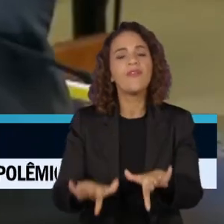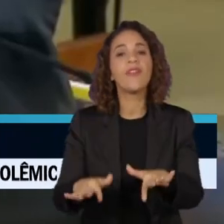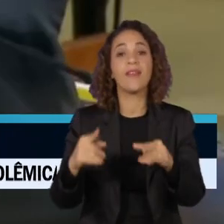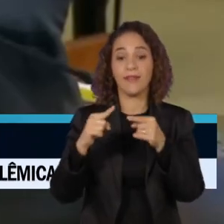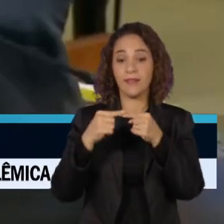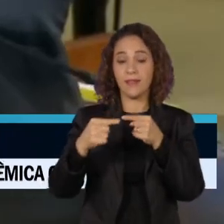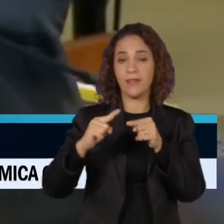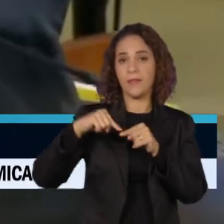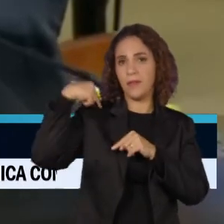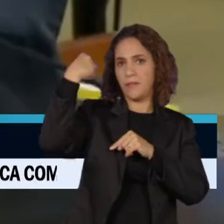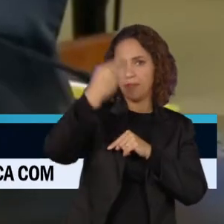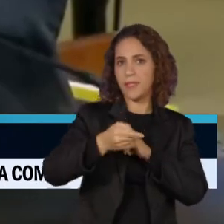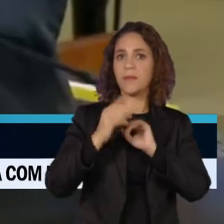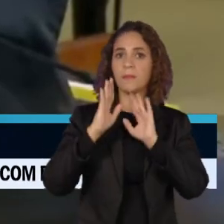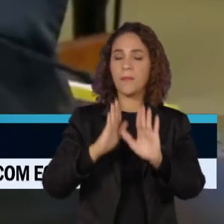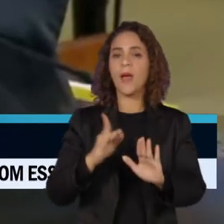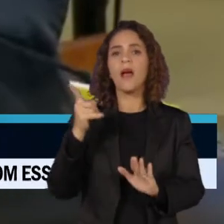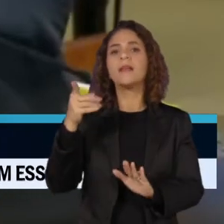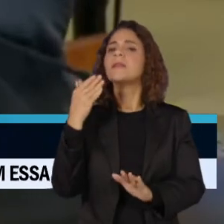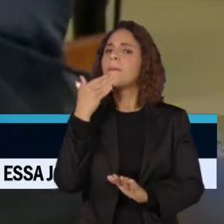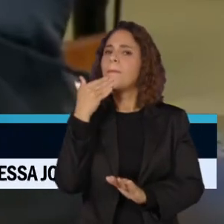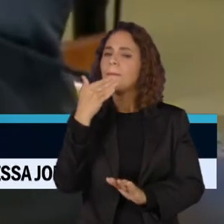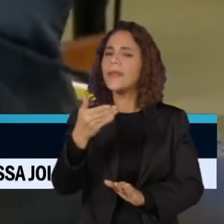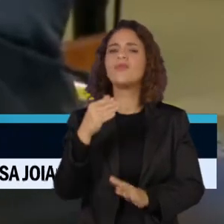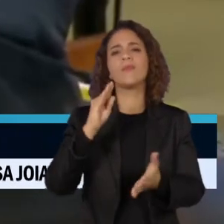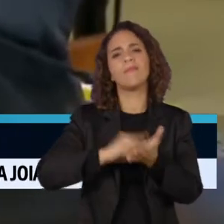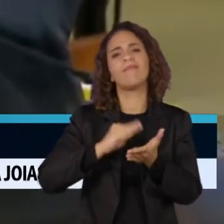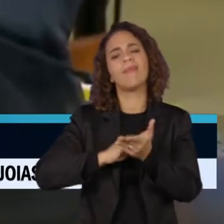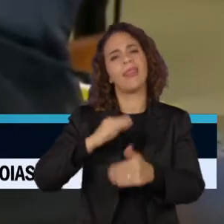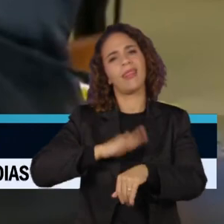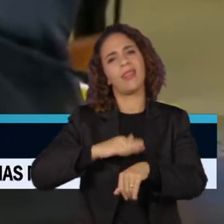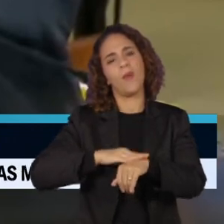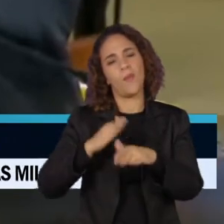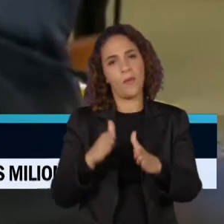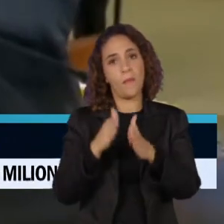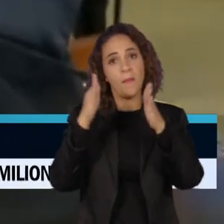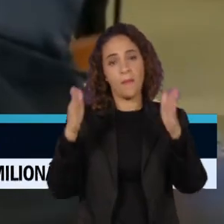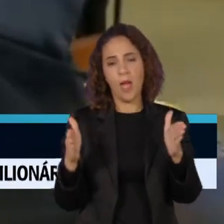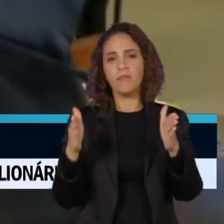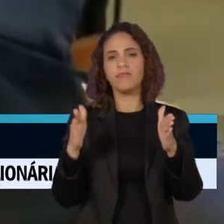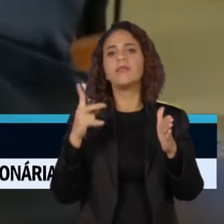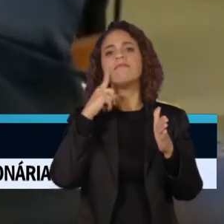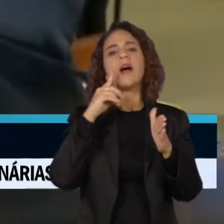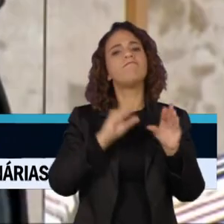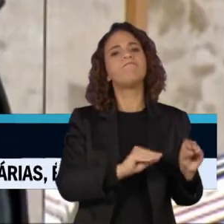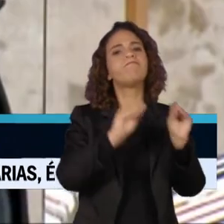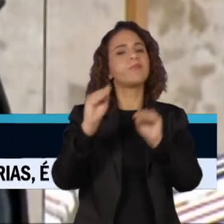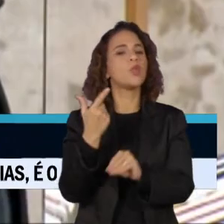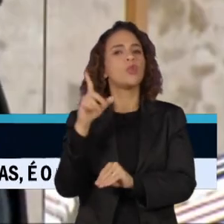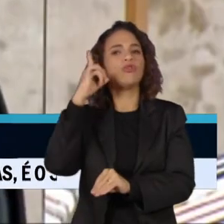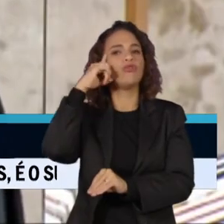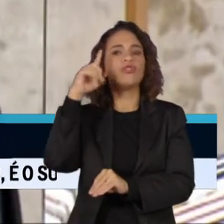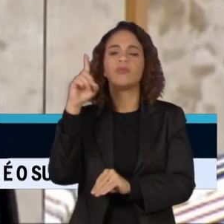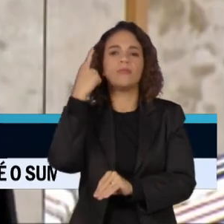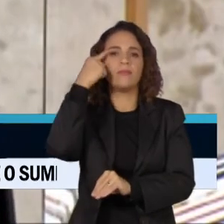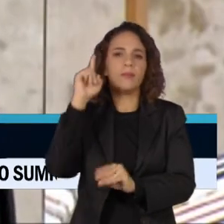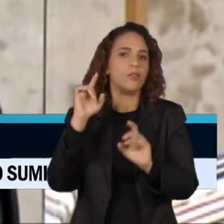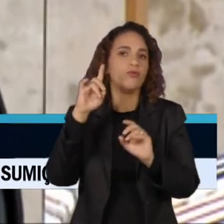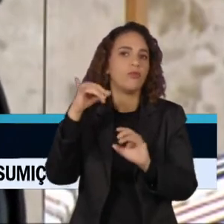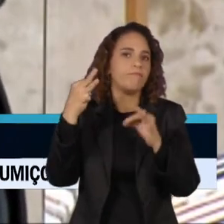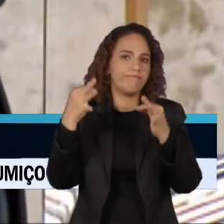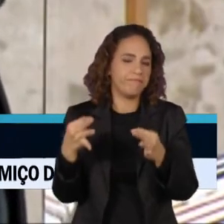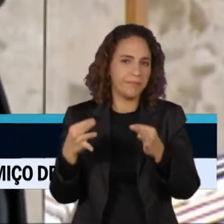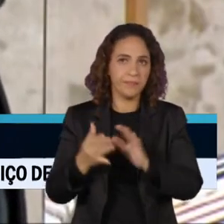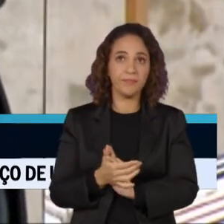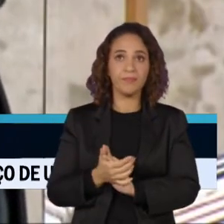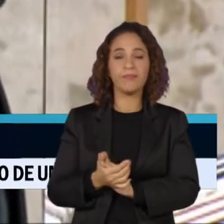semana que vem, mas com o pedido de vista do ministro André Mendonça, não há uma nova data para o veredito. Nesta semana, o procurador